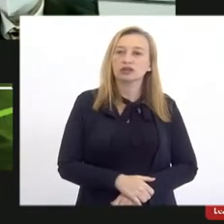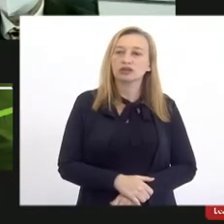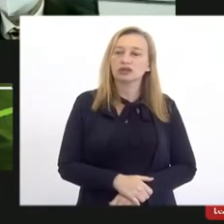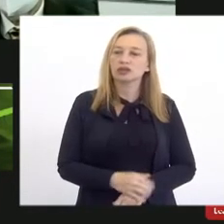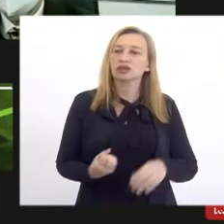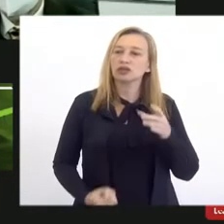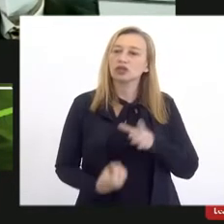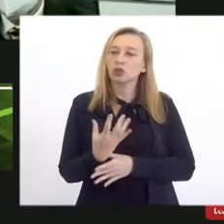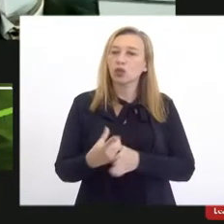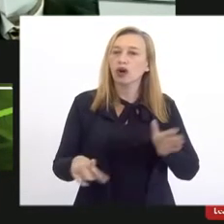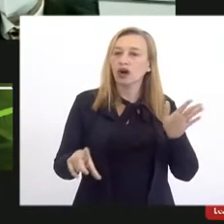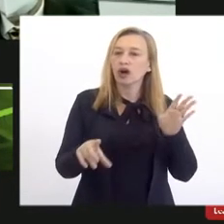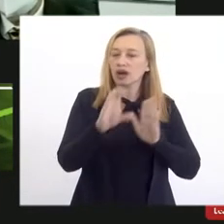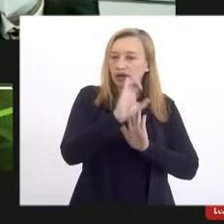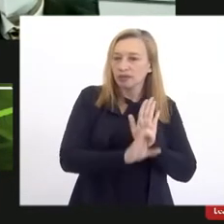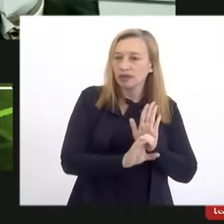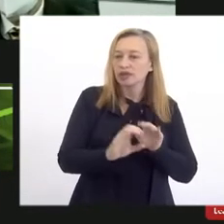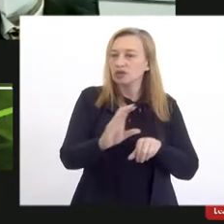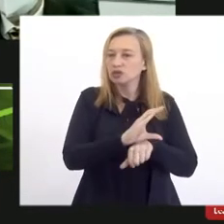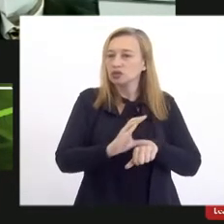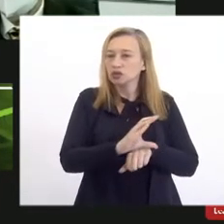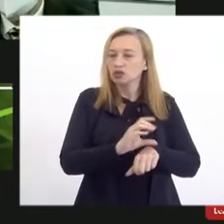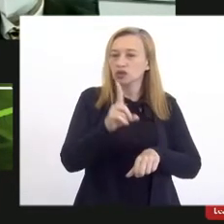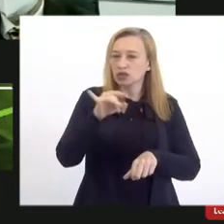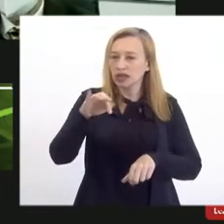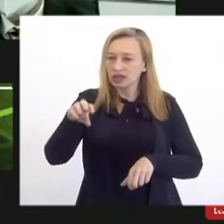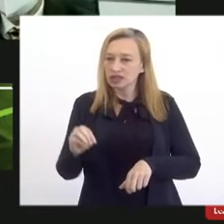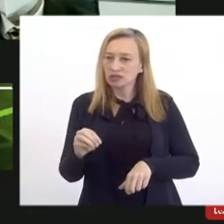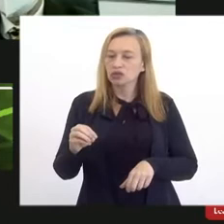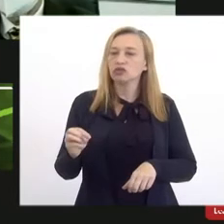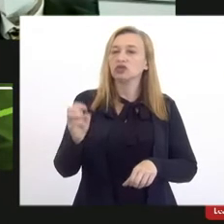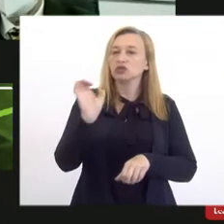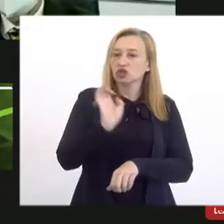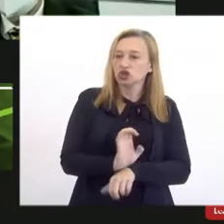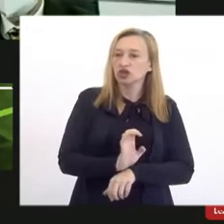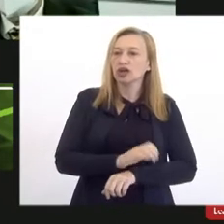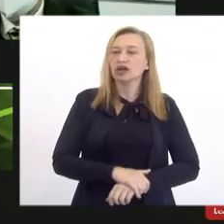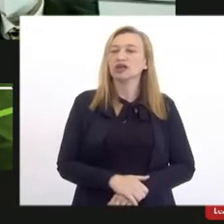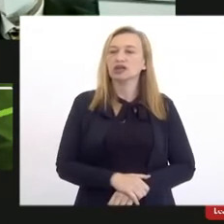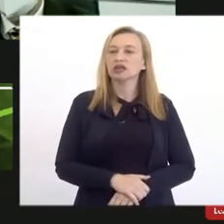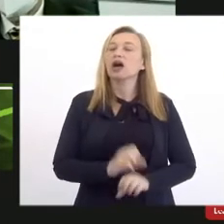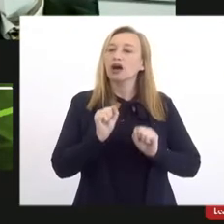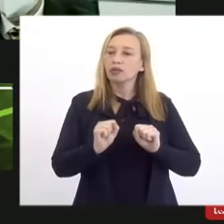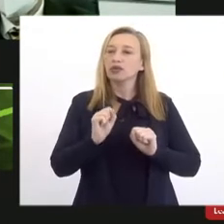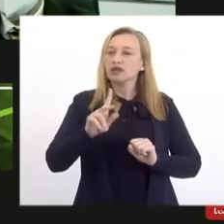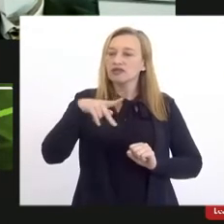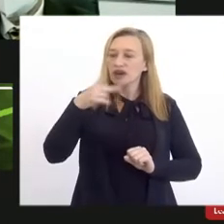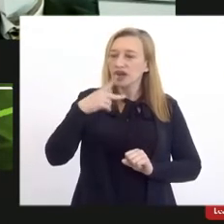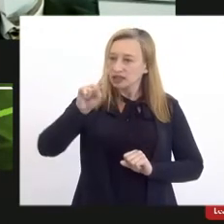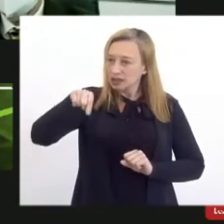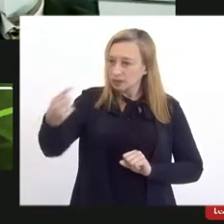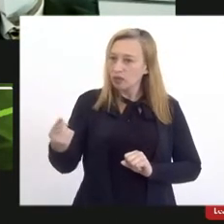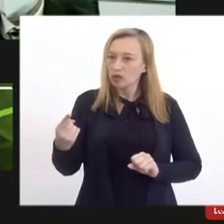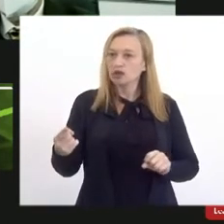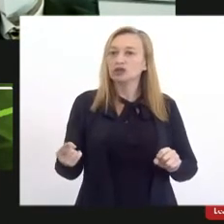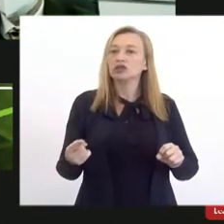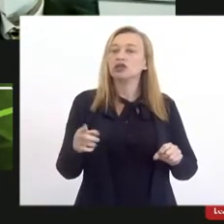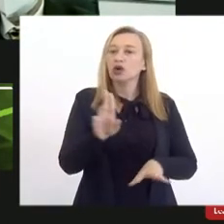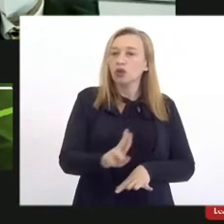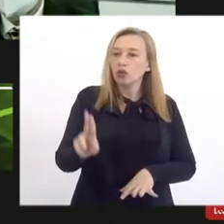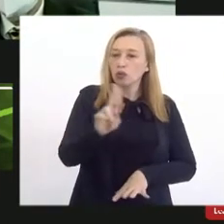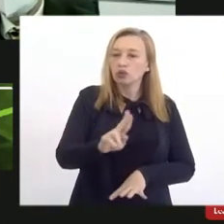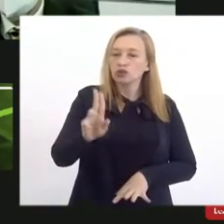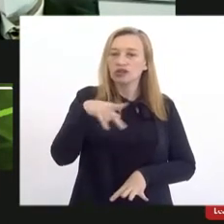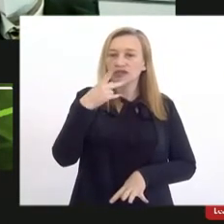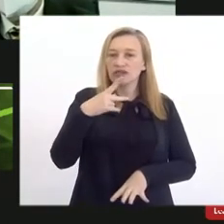autor da emenda constitucional dos dois décimos aqui no Estado, que vai poder falar na sequência. E chamo para fazer uso da palavra